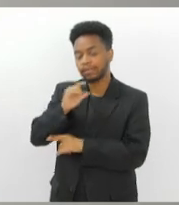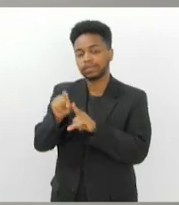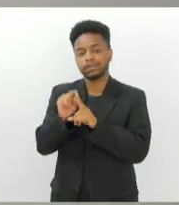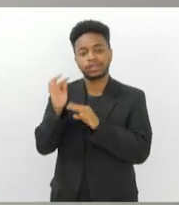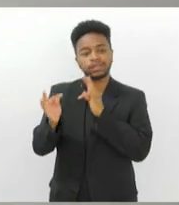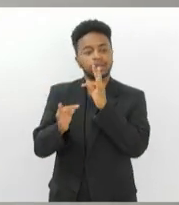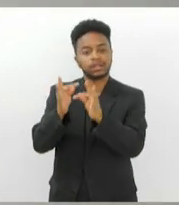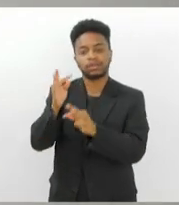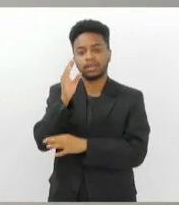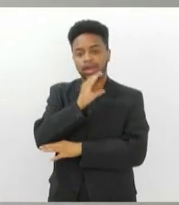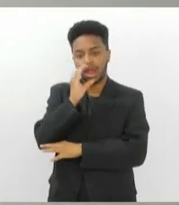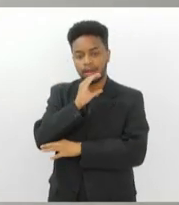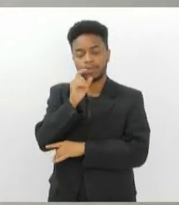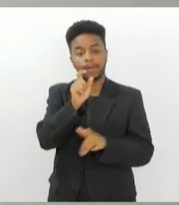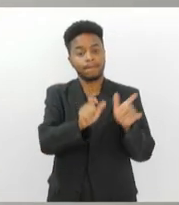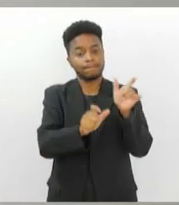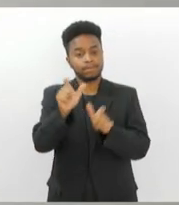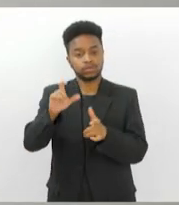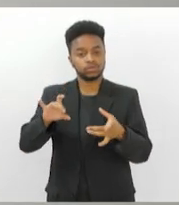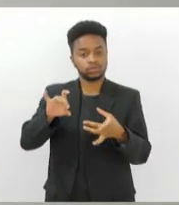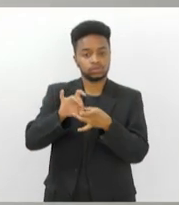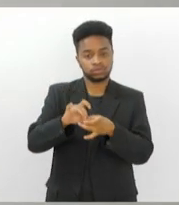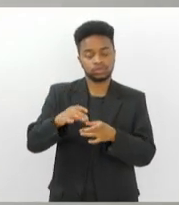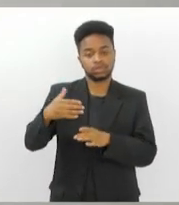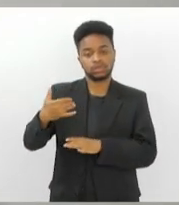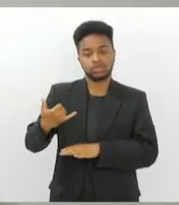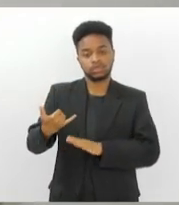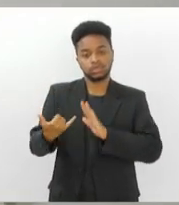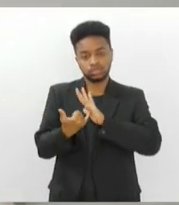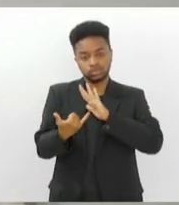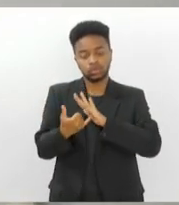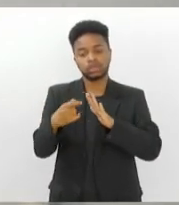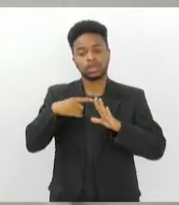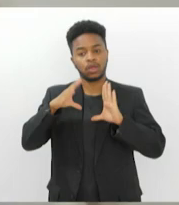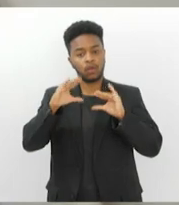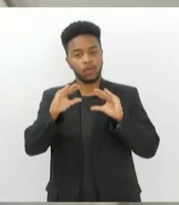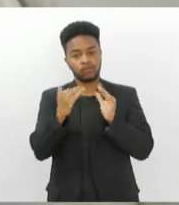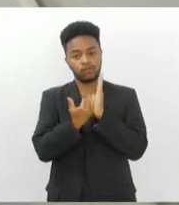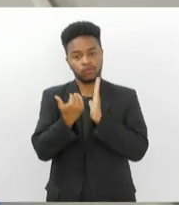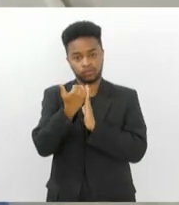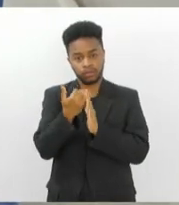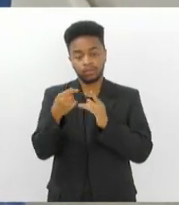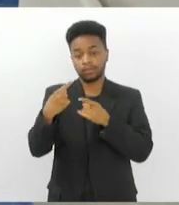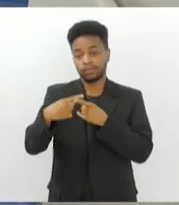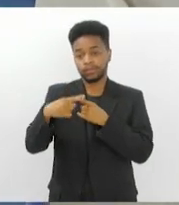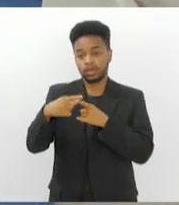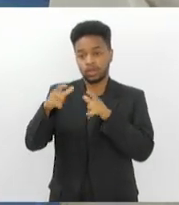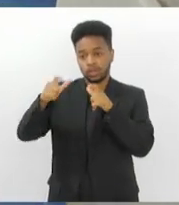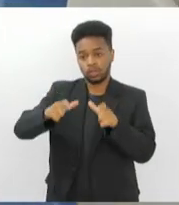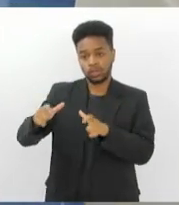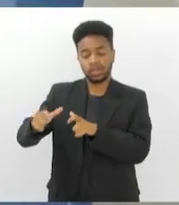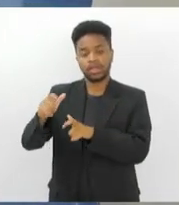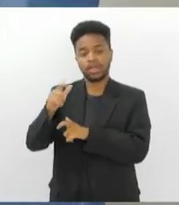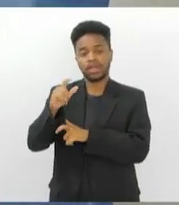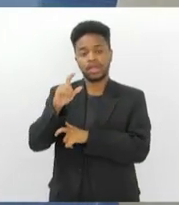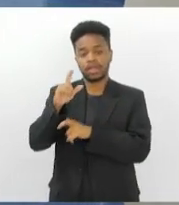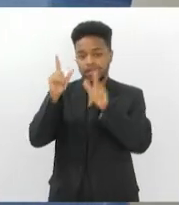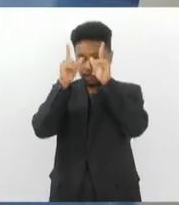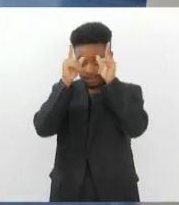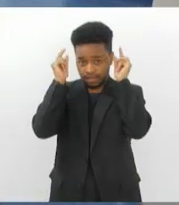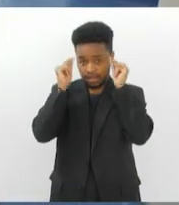tratamento, os pacientes do Instituto também vão ter mais conforto. As enfermarias do sexto andar da unidade